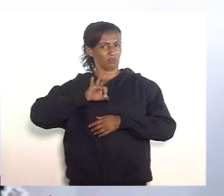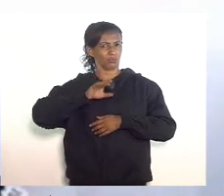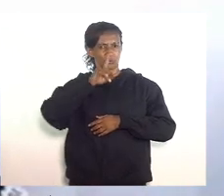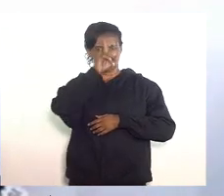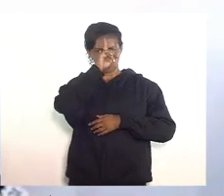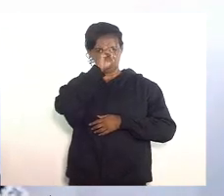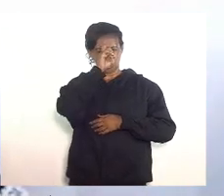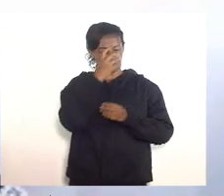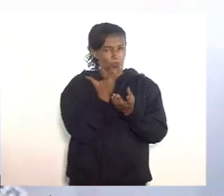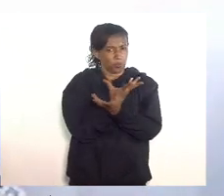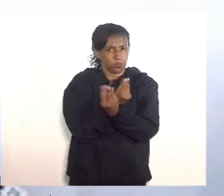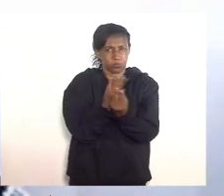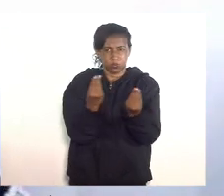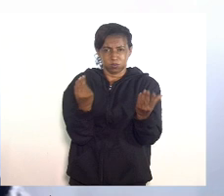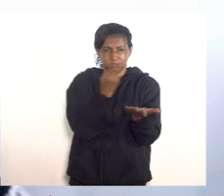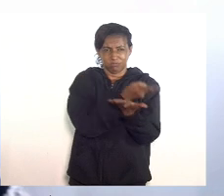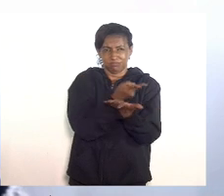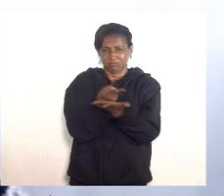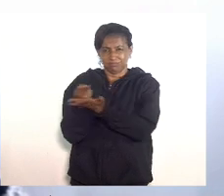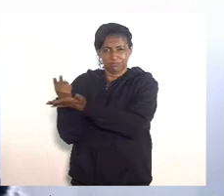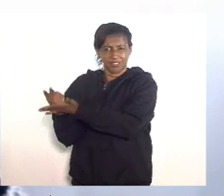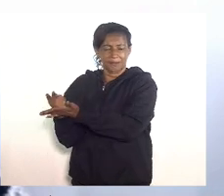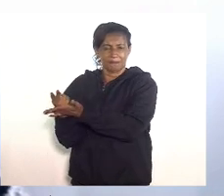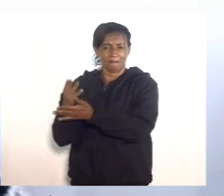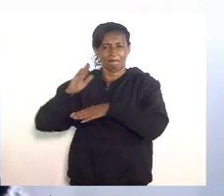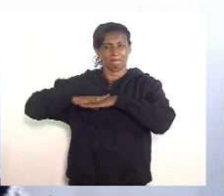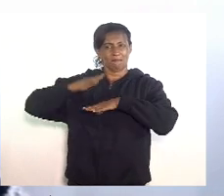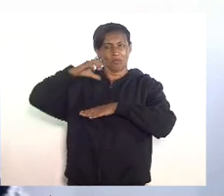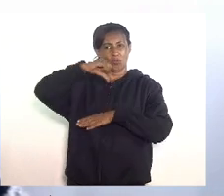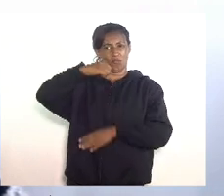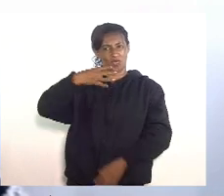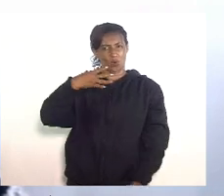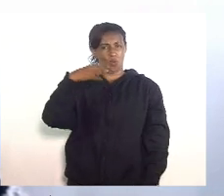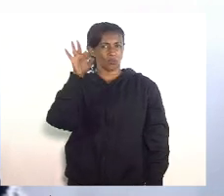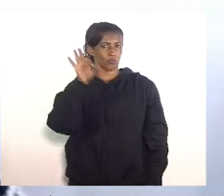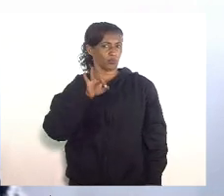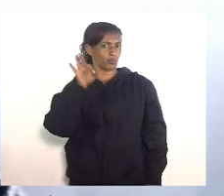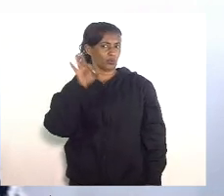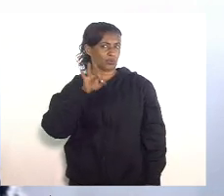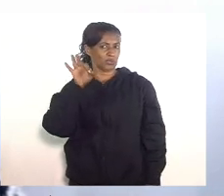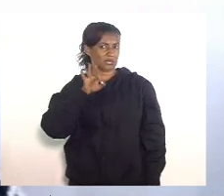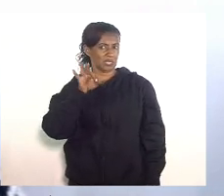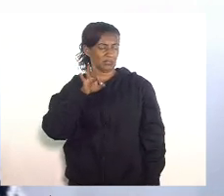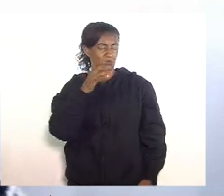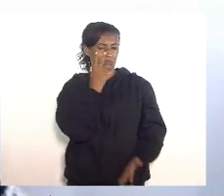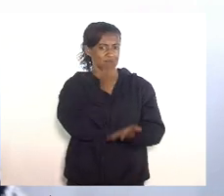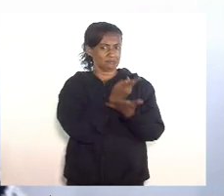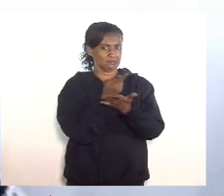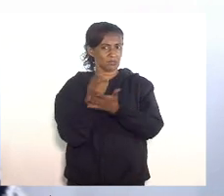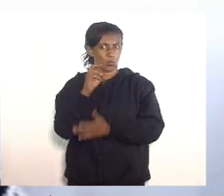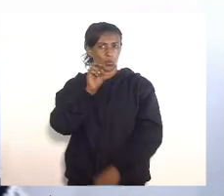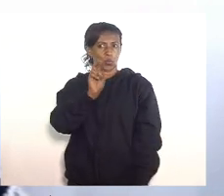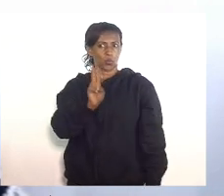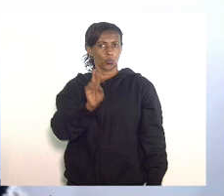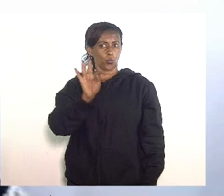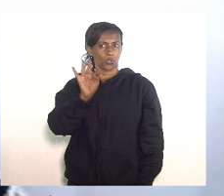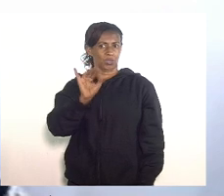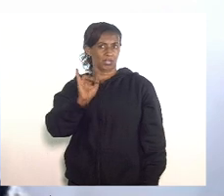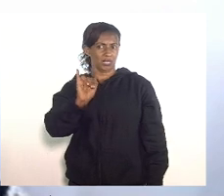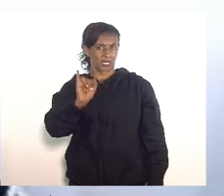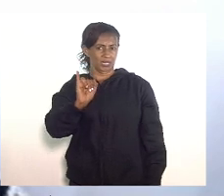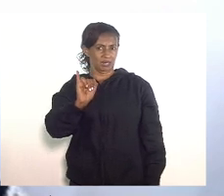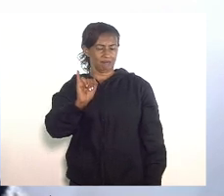dos leitos mais de 94% de ocupação dos leitos de UTI o